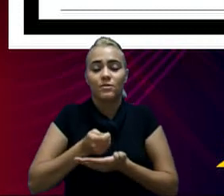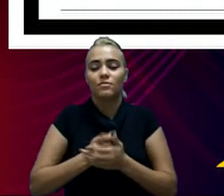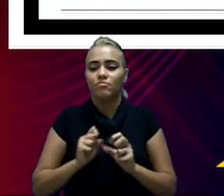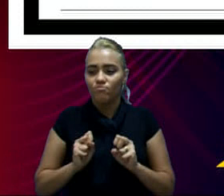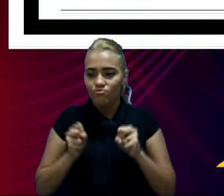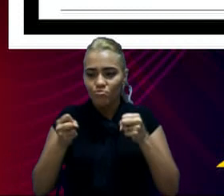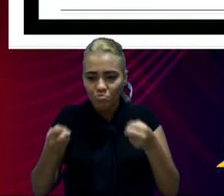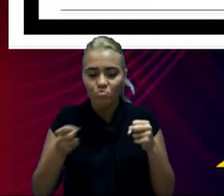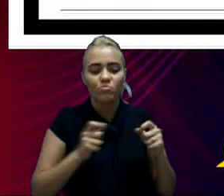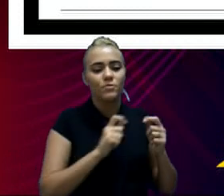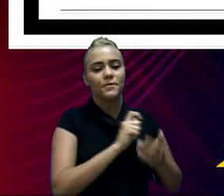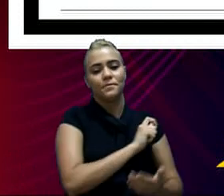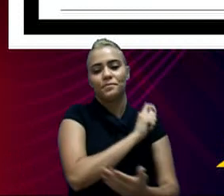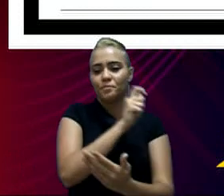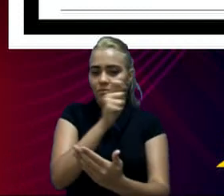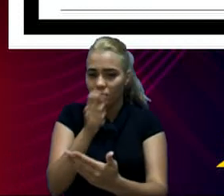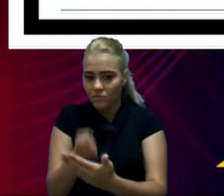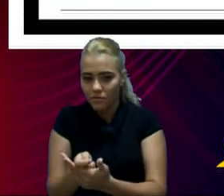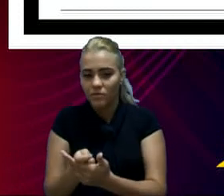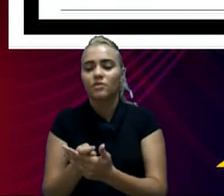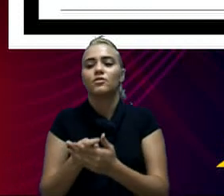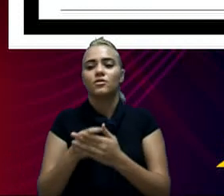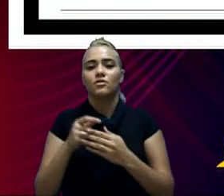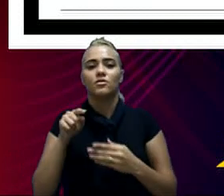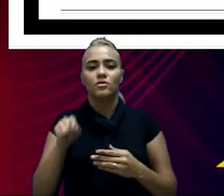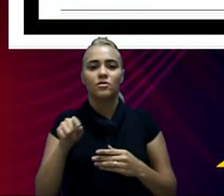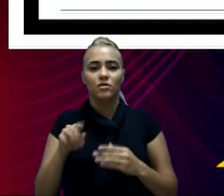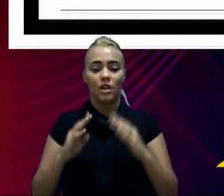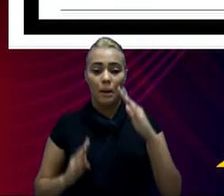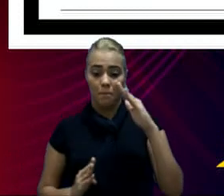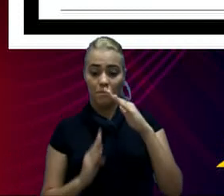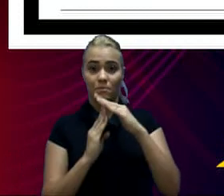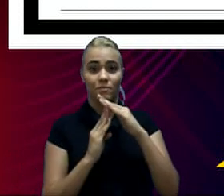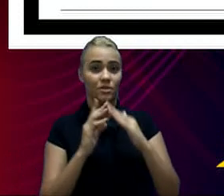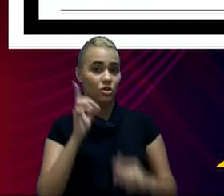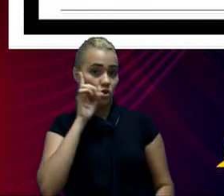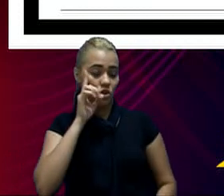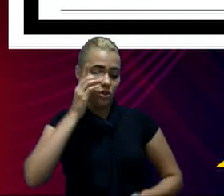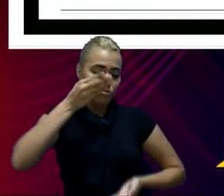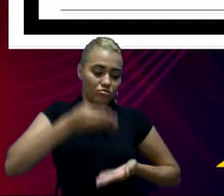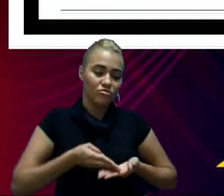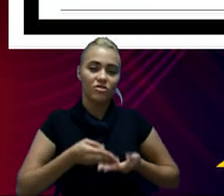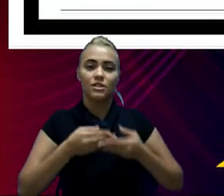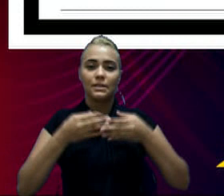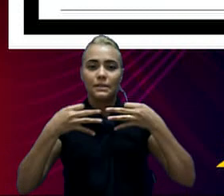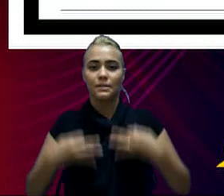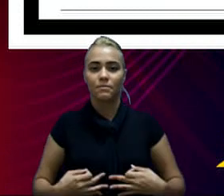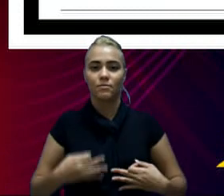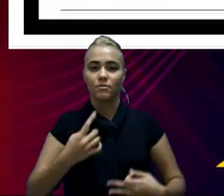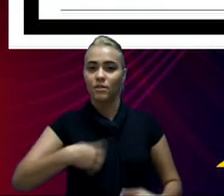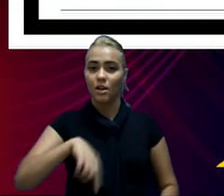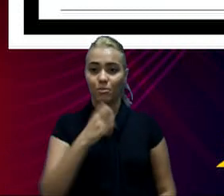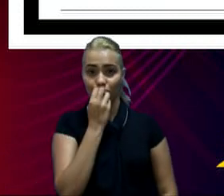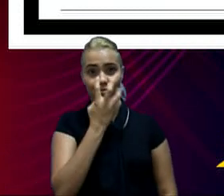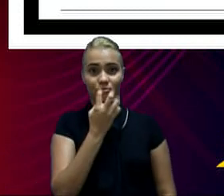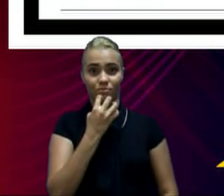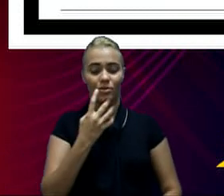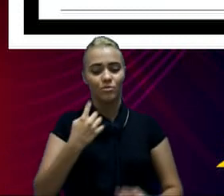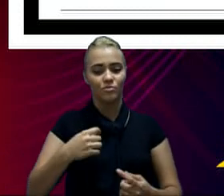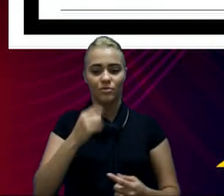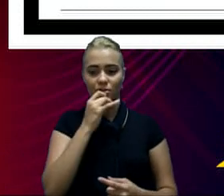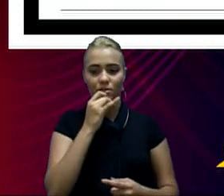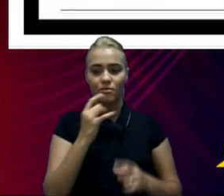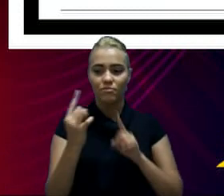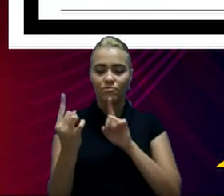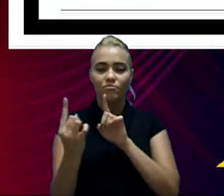e têm que serem quitados até o seu limite. Importante destacar que é muito bom quando você tem o lastro